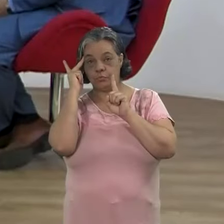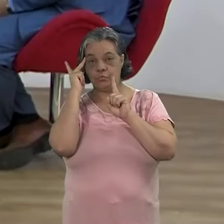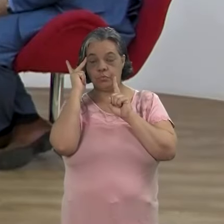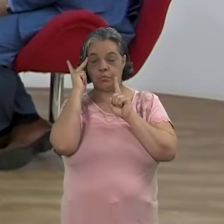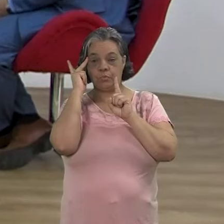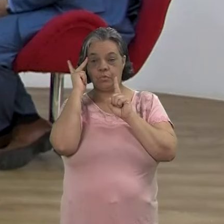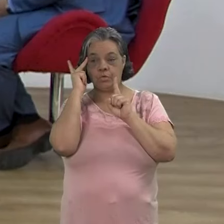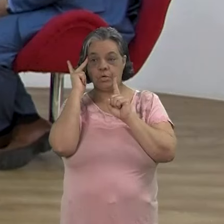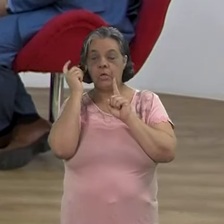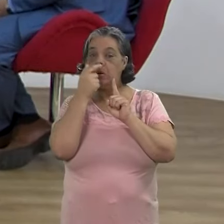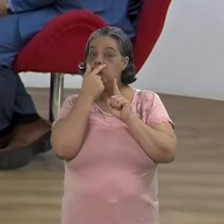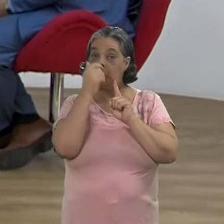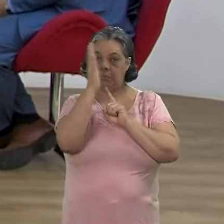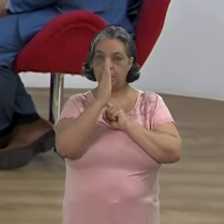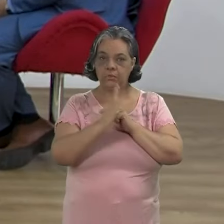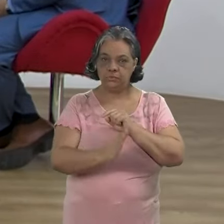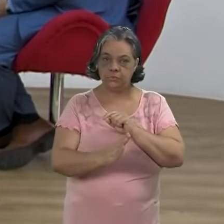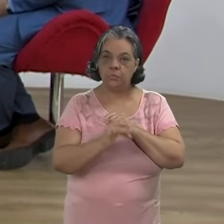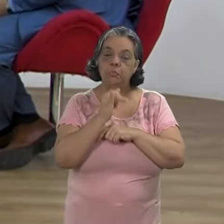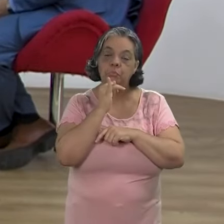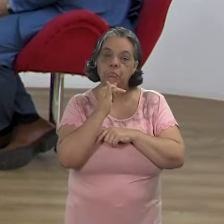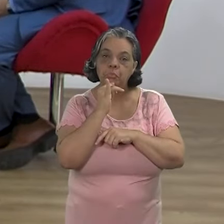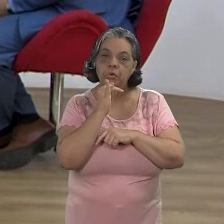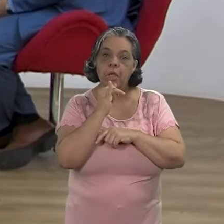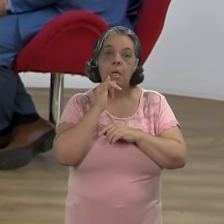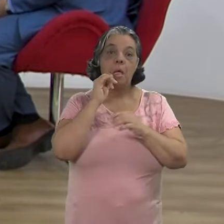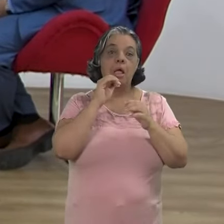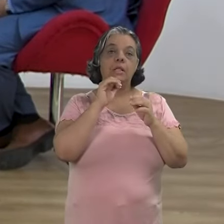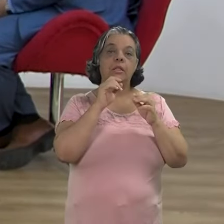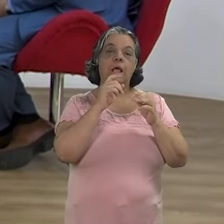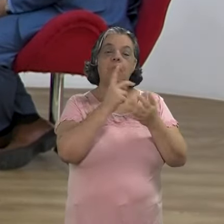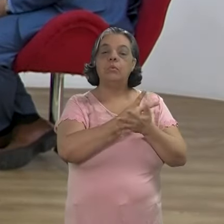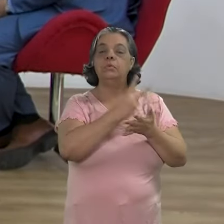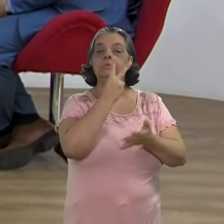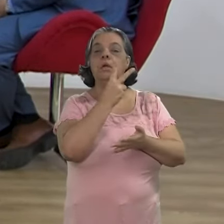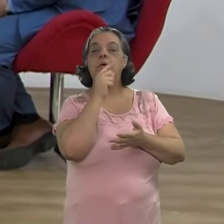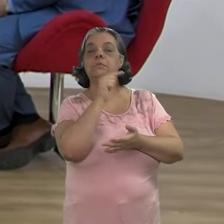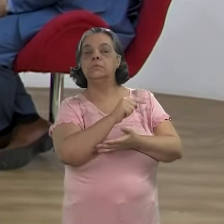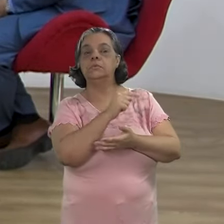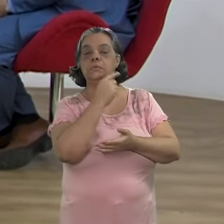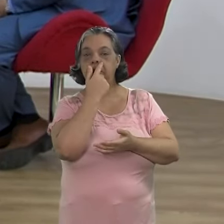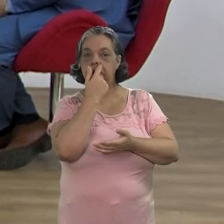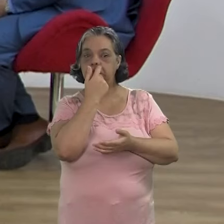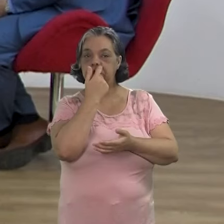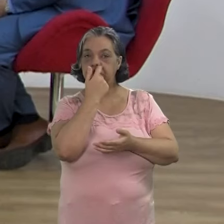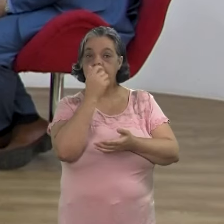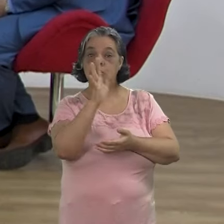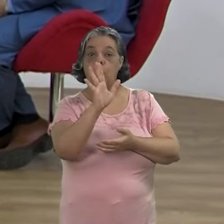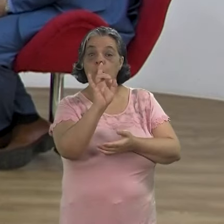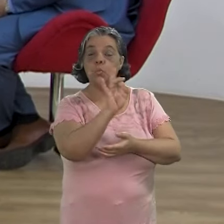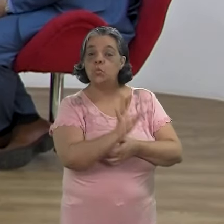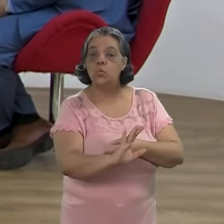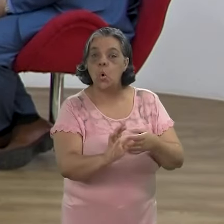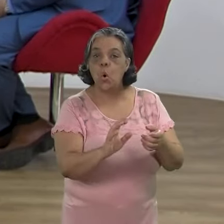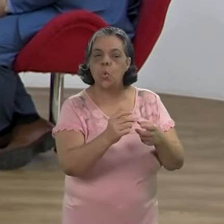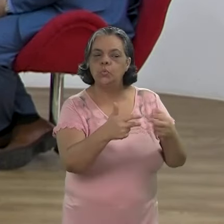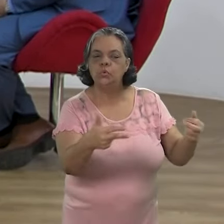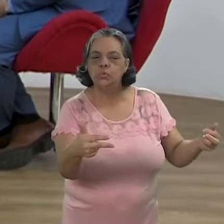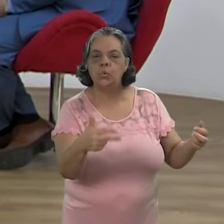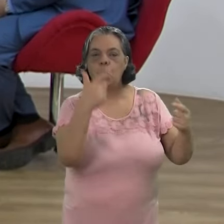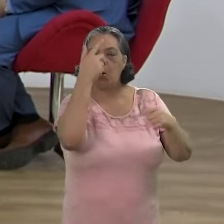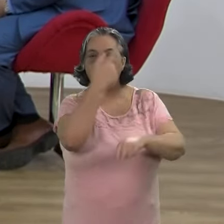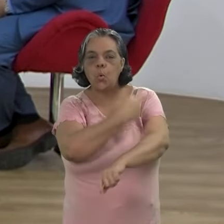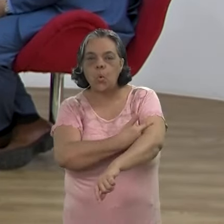as pessoas, inclusive no Brasil, se pintando, né? E não só isso,